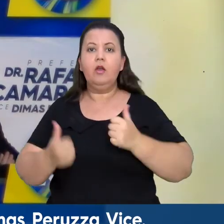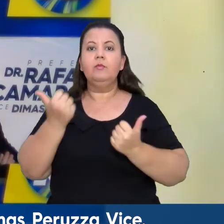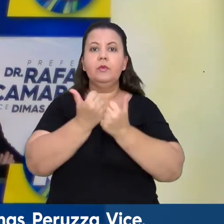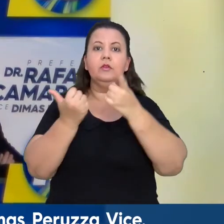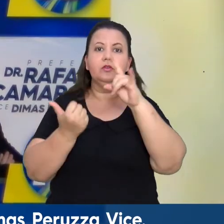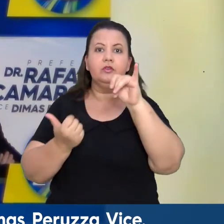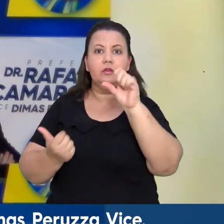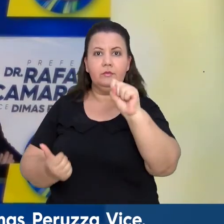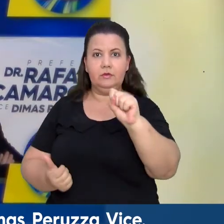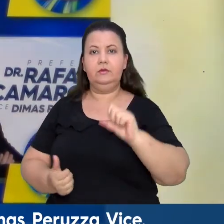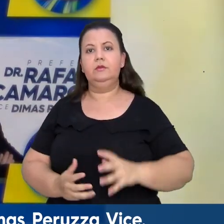prefeito com Dimas Perusa Vice.